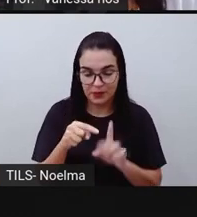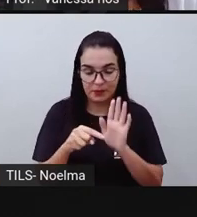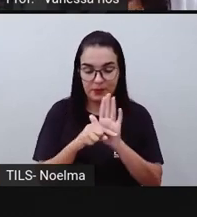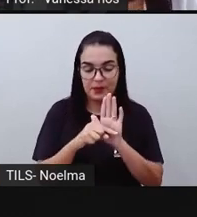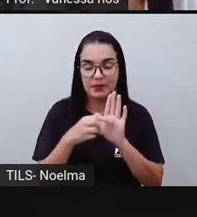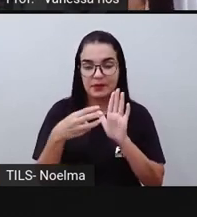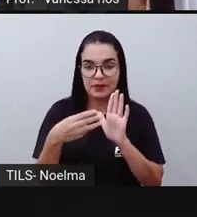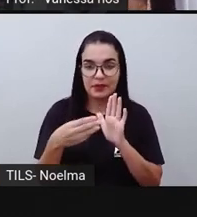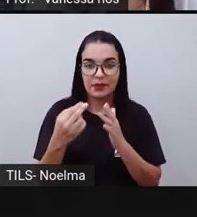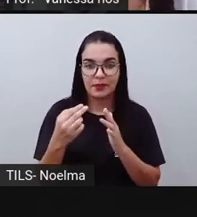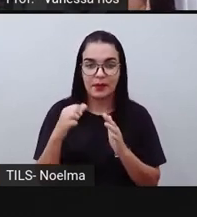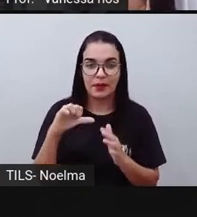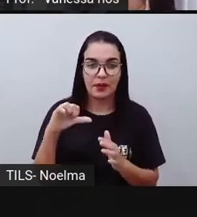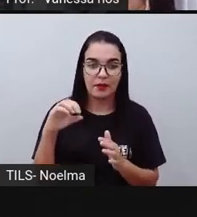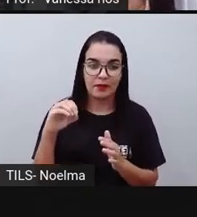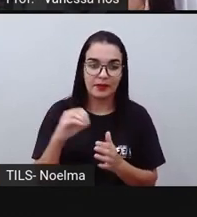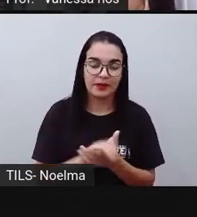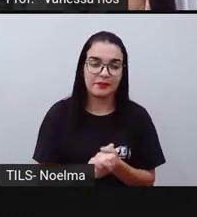90.